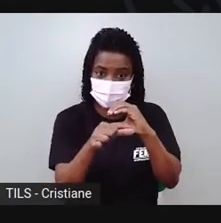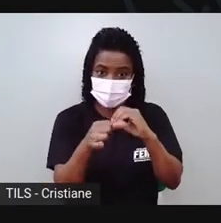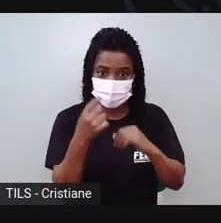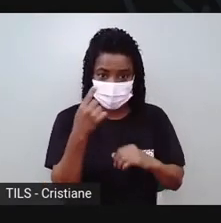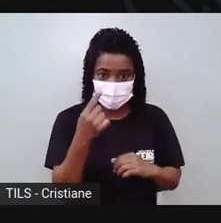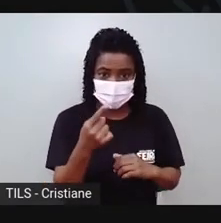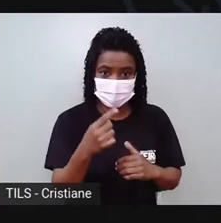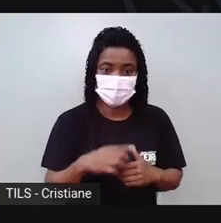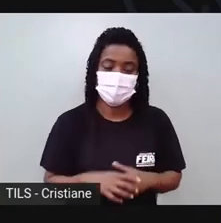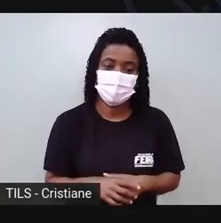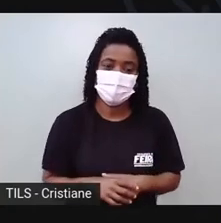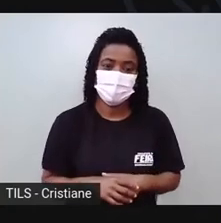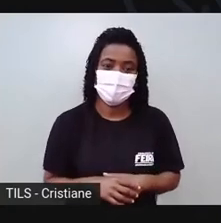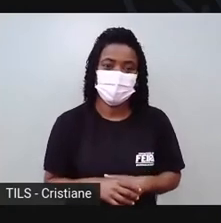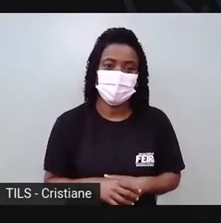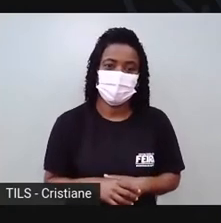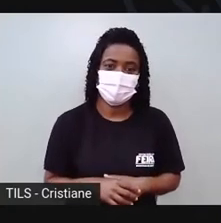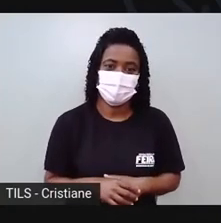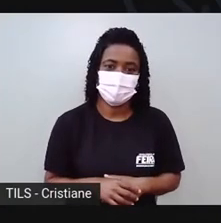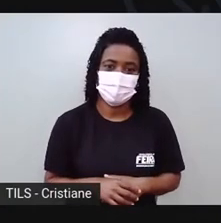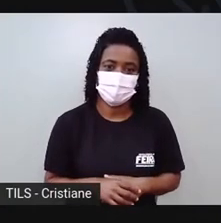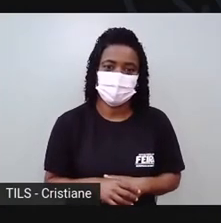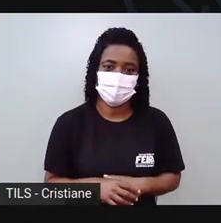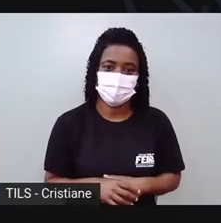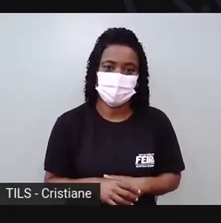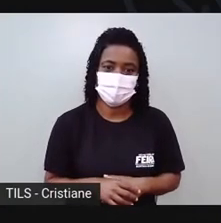Deixa eu pegar um palitinho.